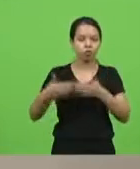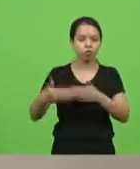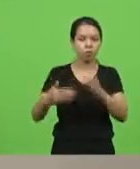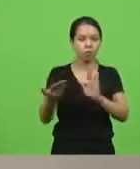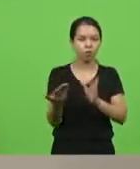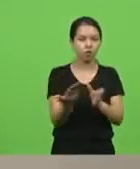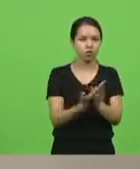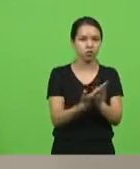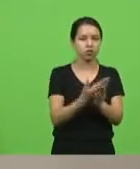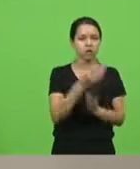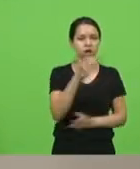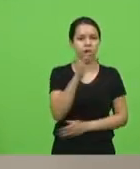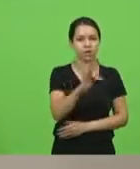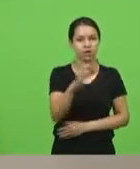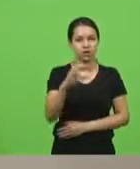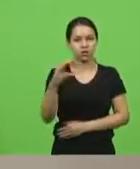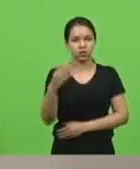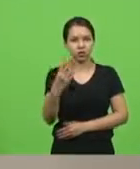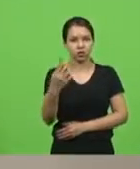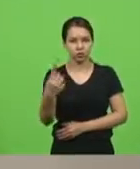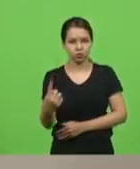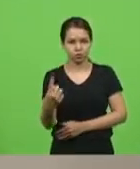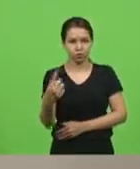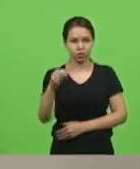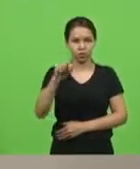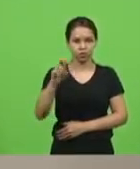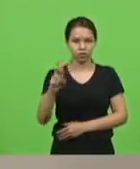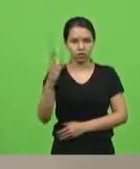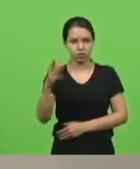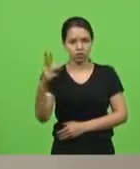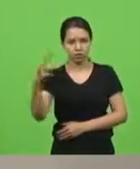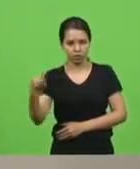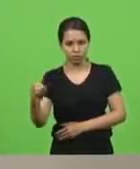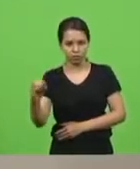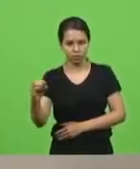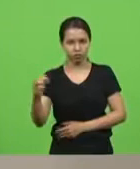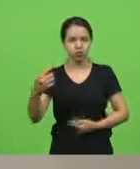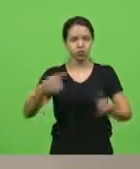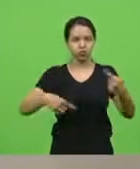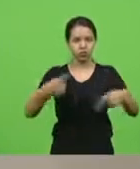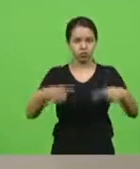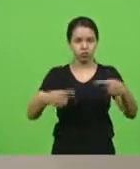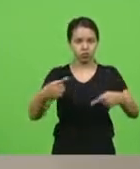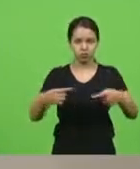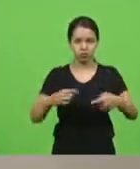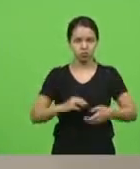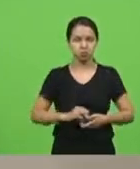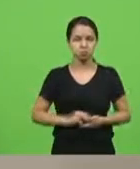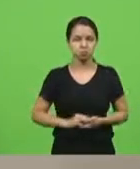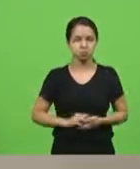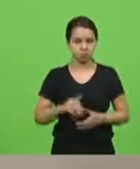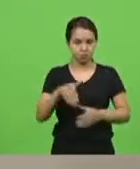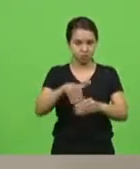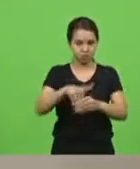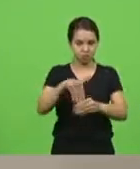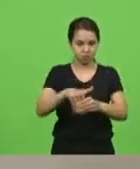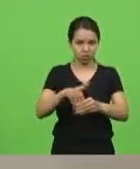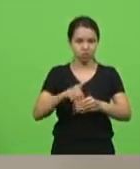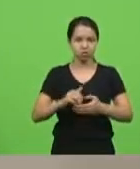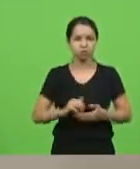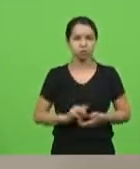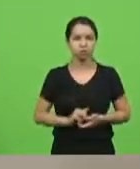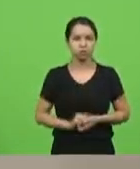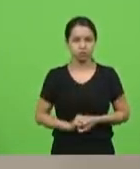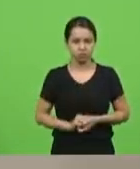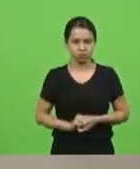4175 de 2020, em discussão, não havendo quem queira discutir, em votação, deputados que aprovam permanência permanência como